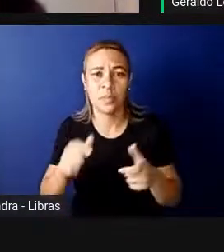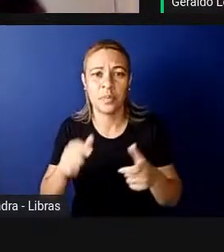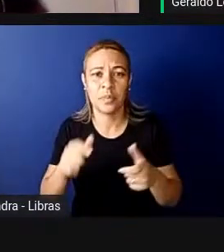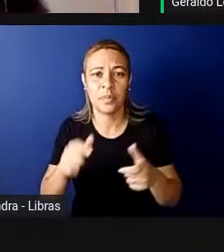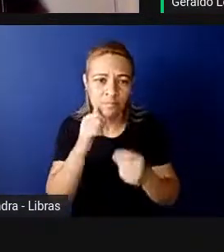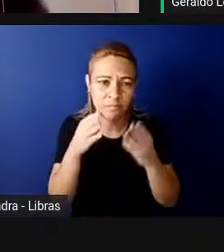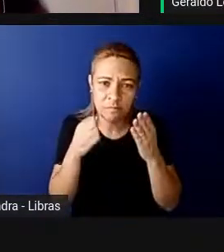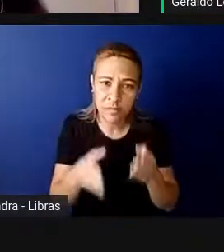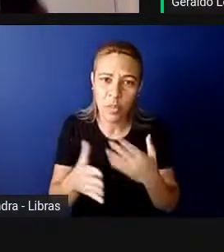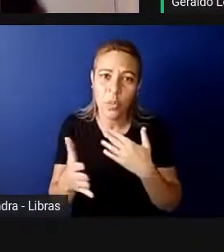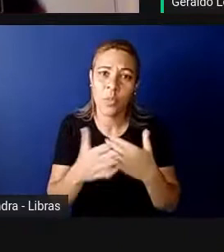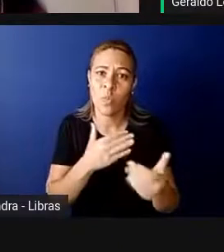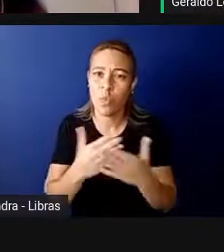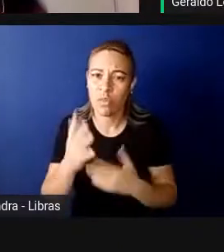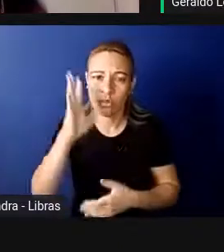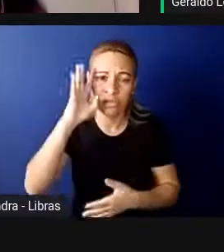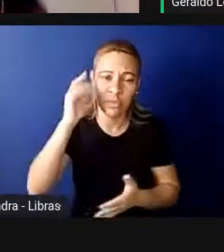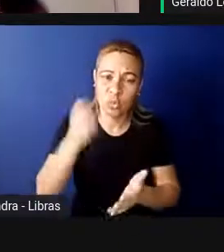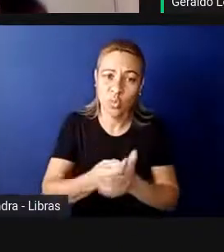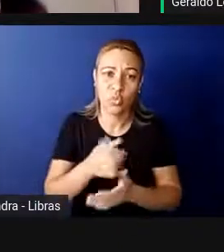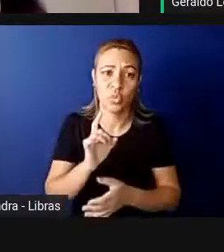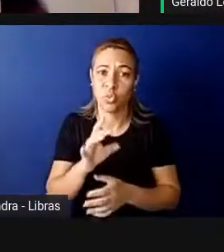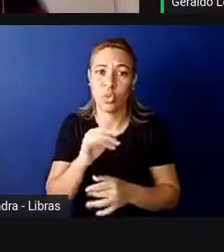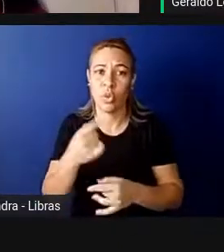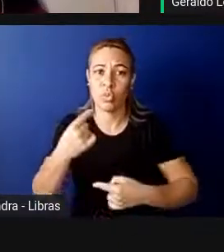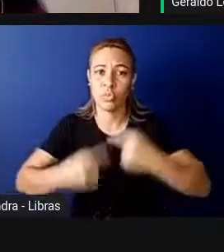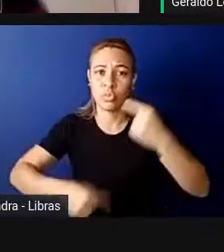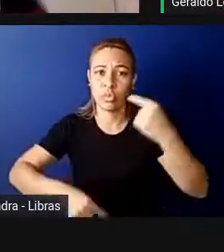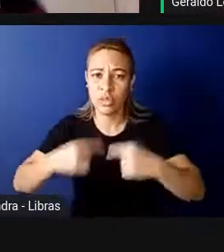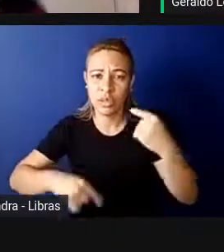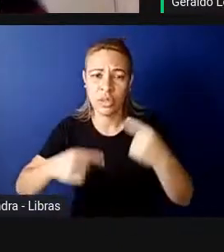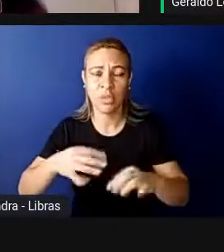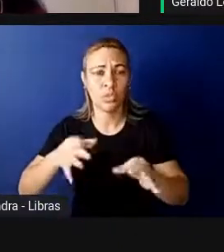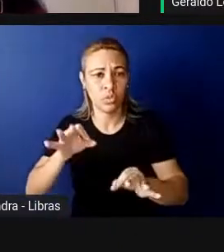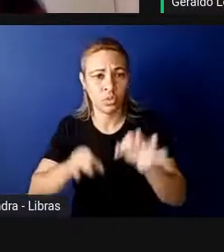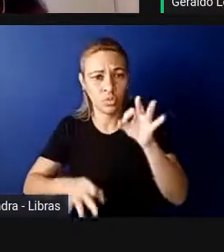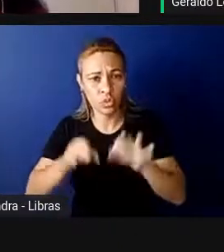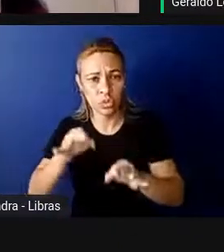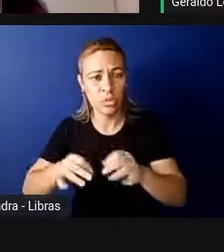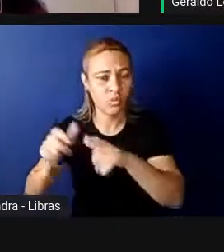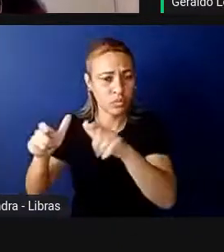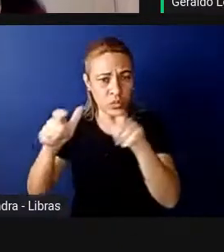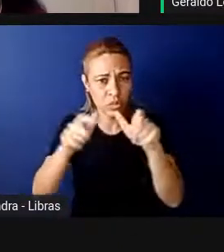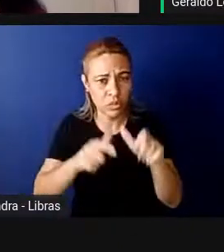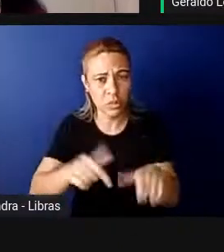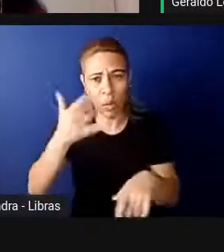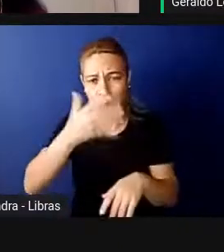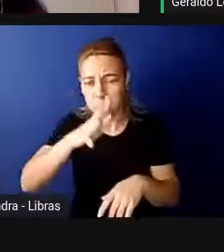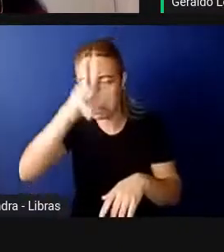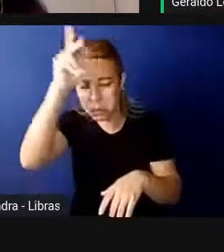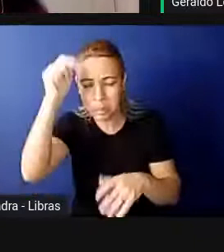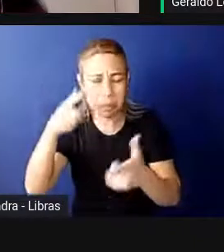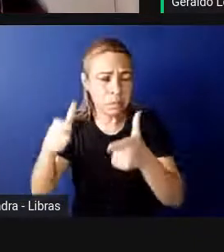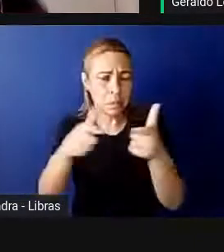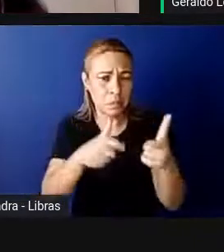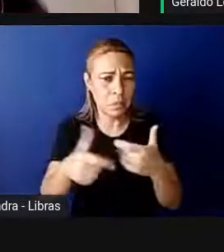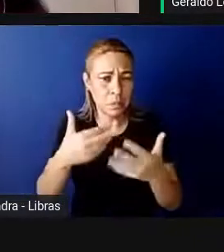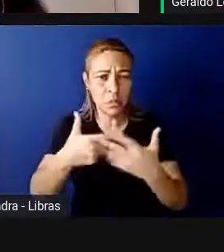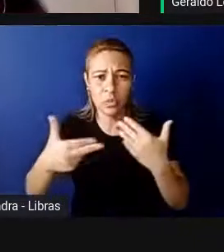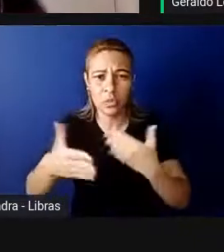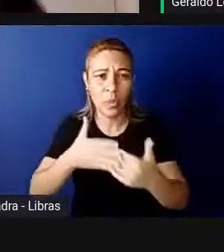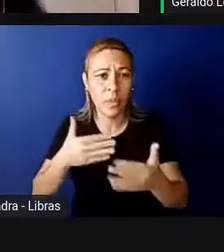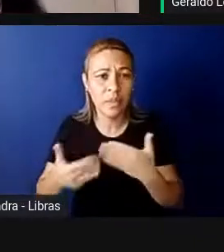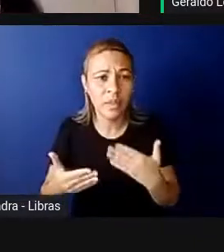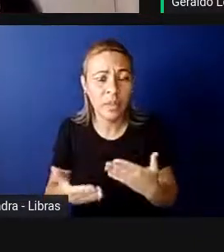de decisão, não só na política, mas também no judiciário, também em outros cargos, órgãos de governo. Então, isso é chamado, isso é